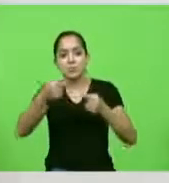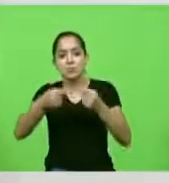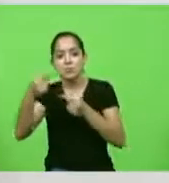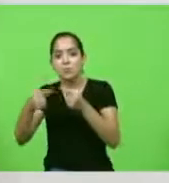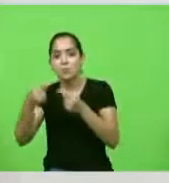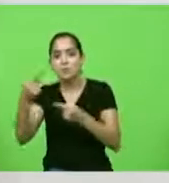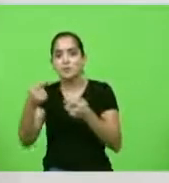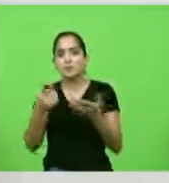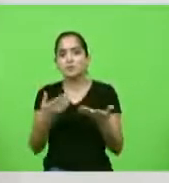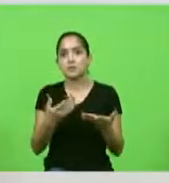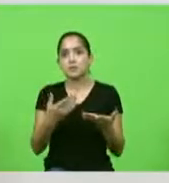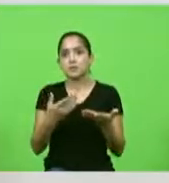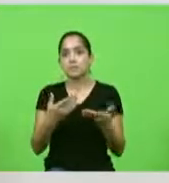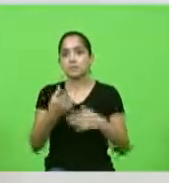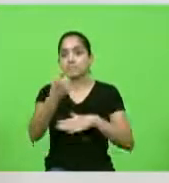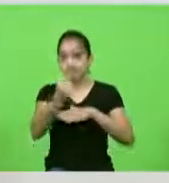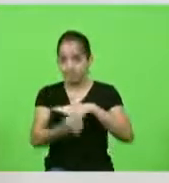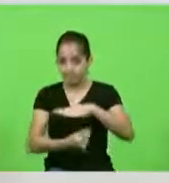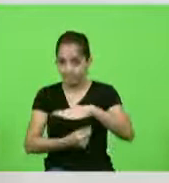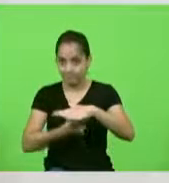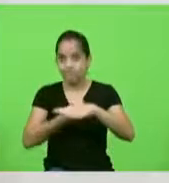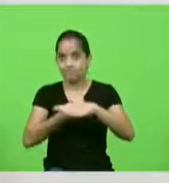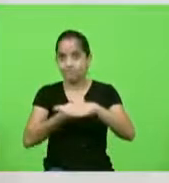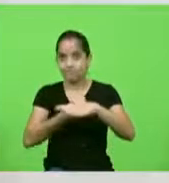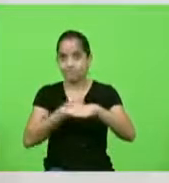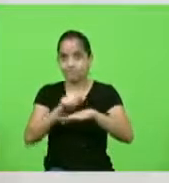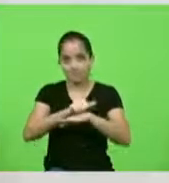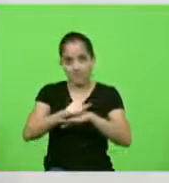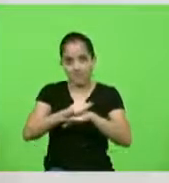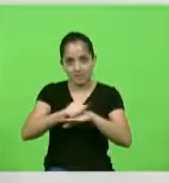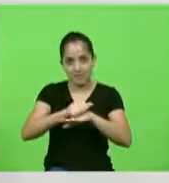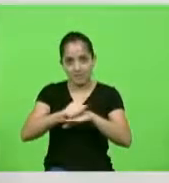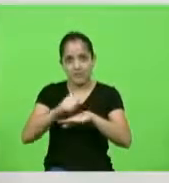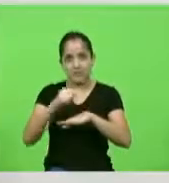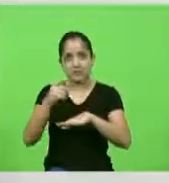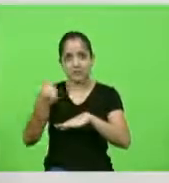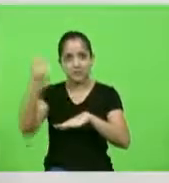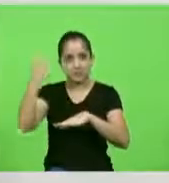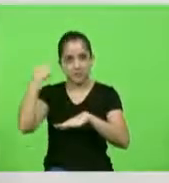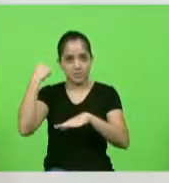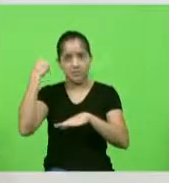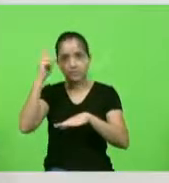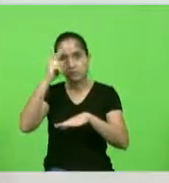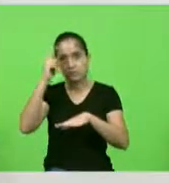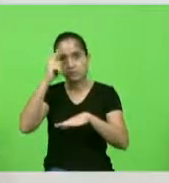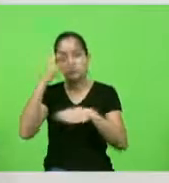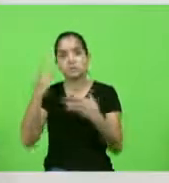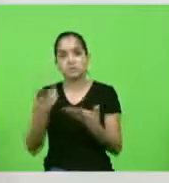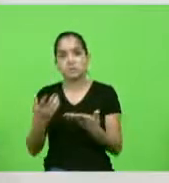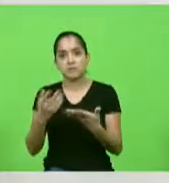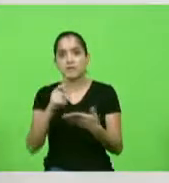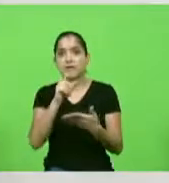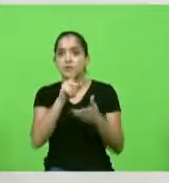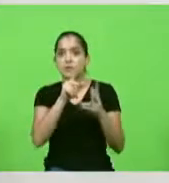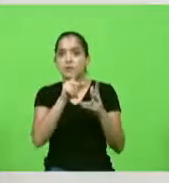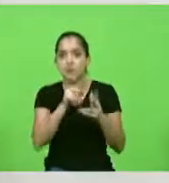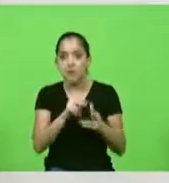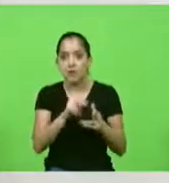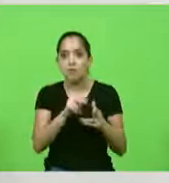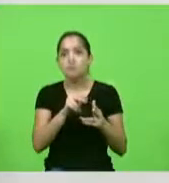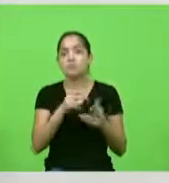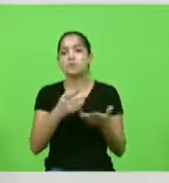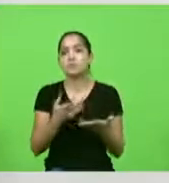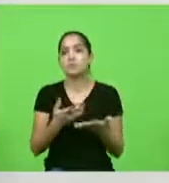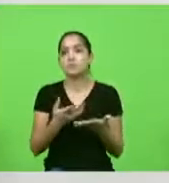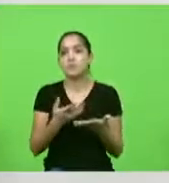Está aí a Lava Jato a nos ensinar uma operação como a Lava Jato que teve